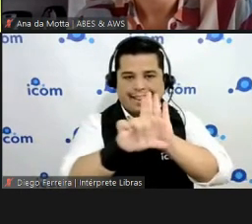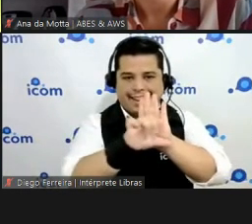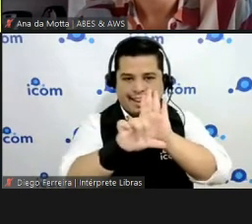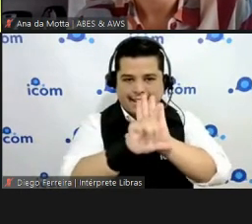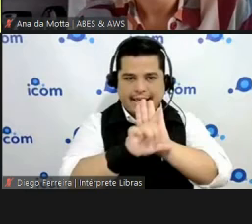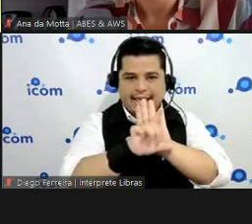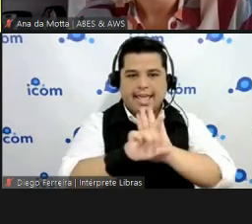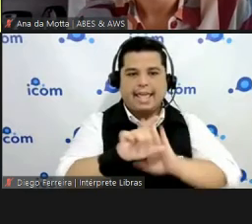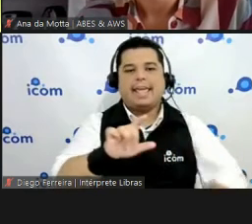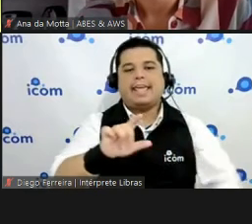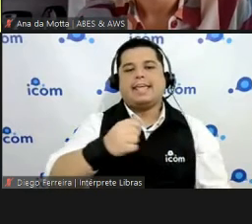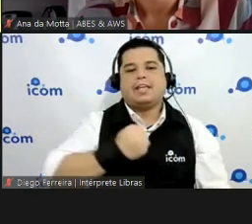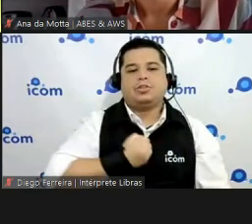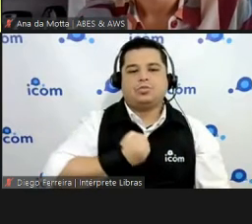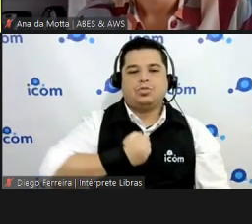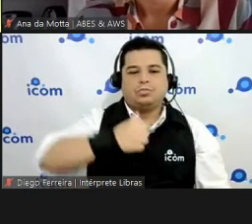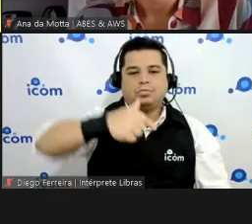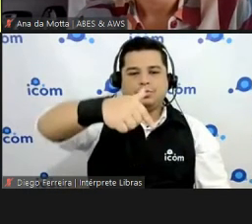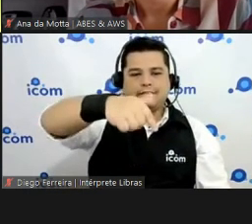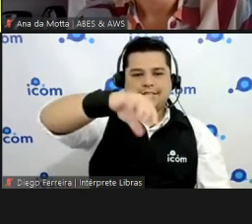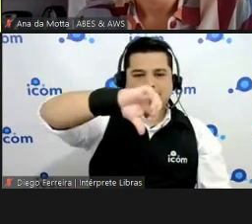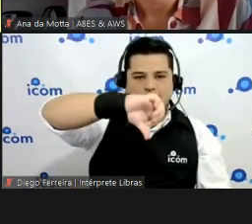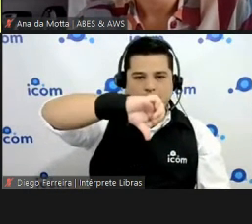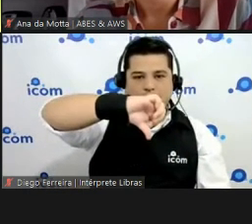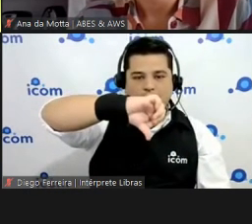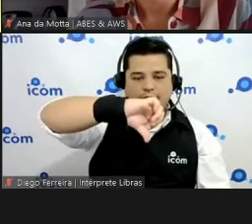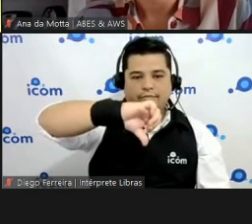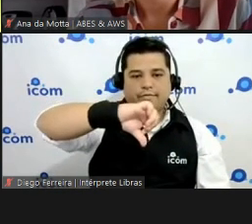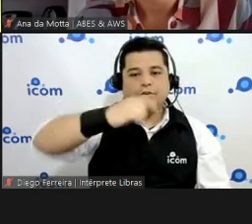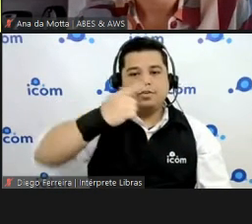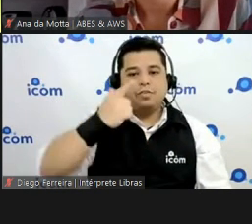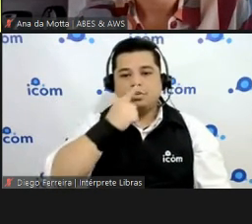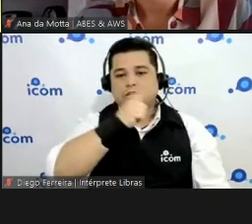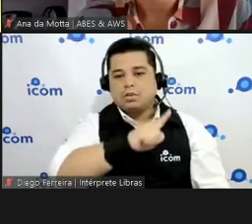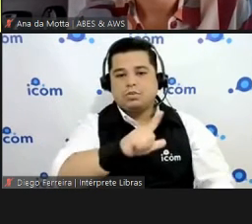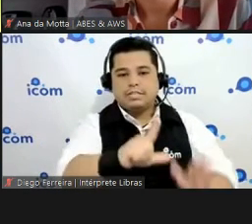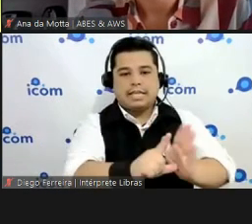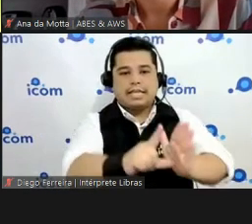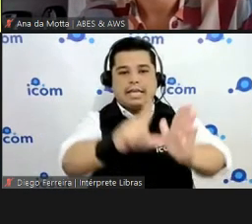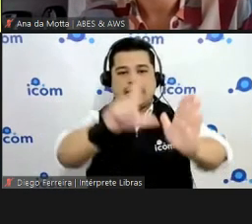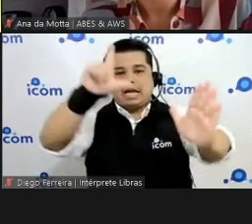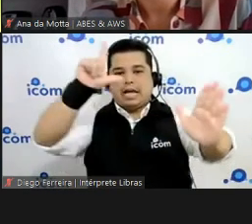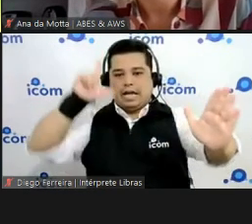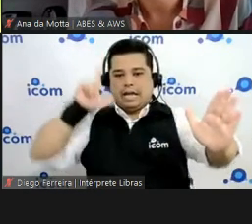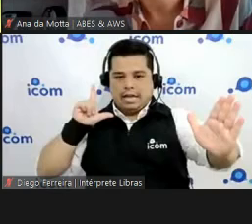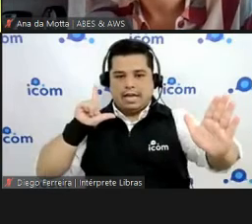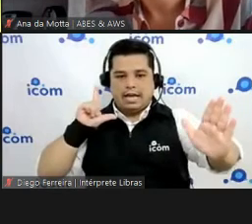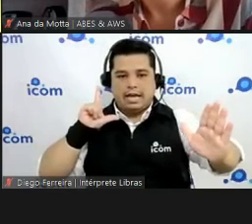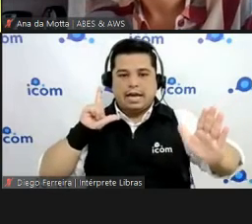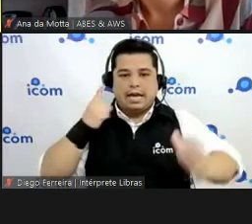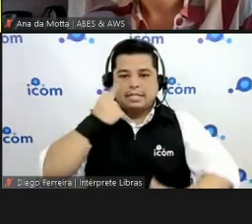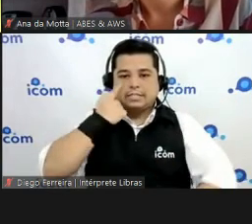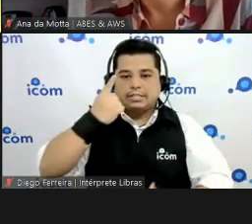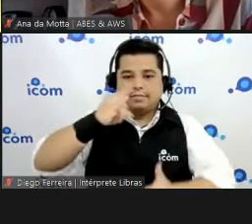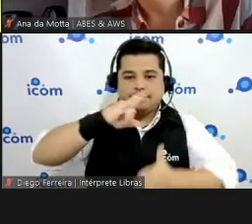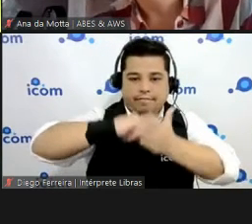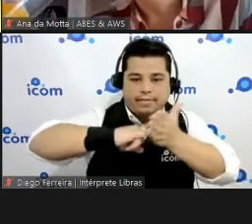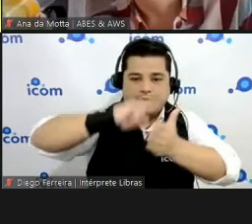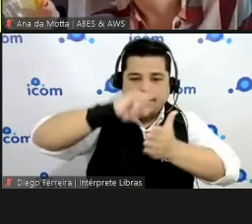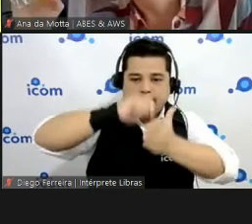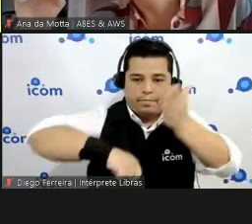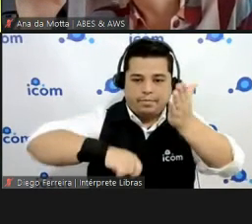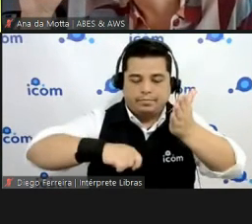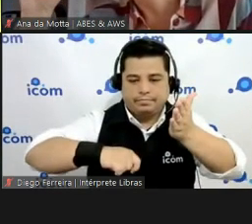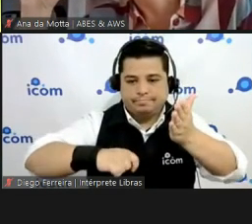é impossível fazer essa contratação com antecedência eu não sei quando eu vou fazer um exemplo que está na vida de vocês